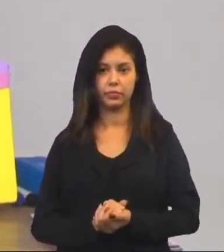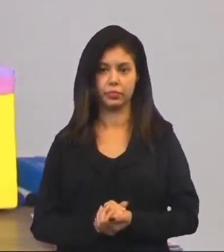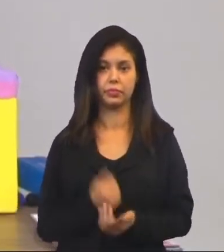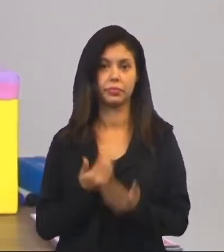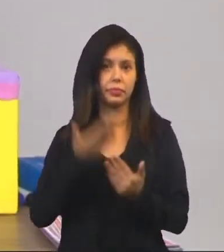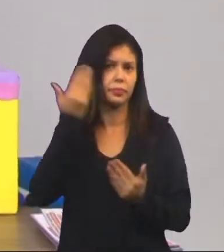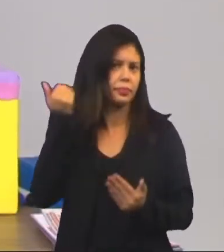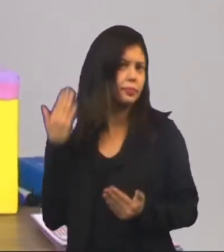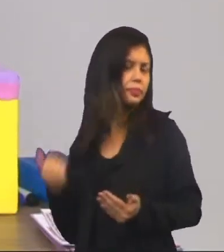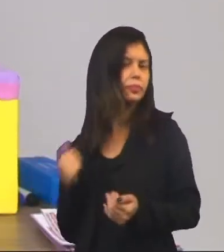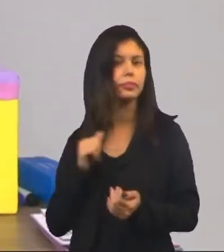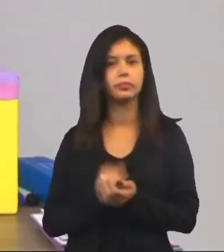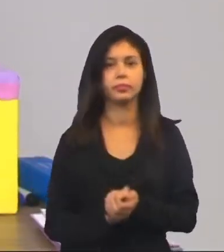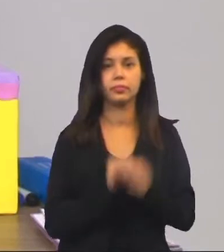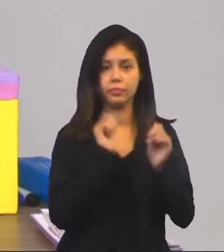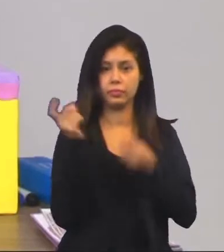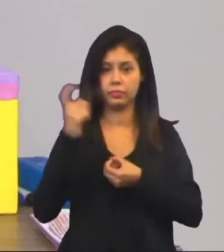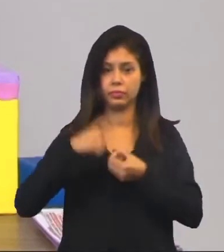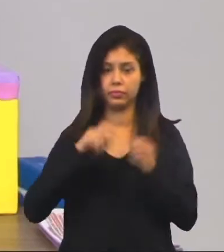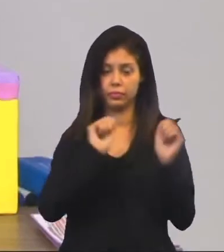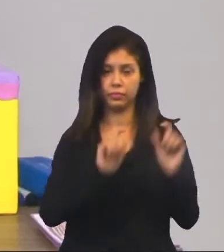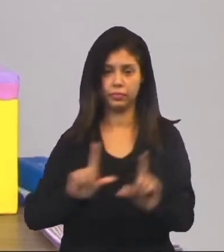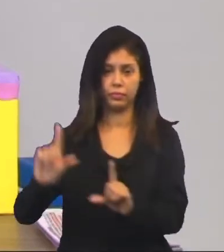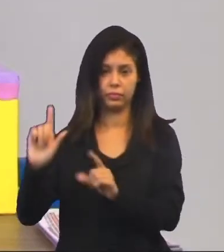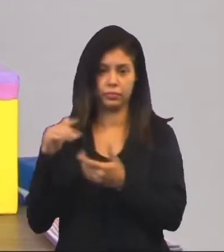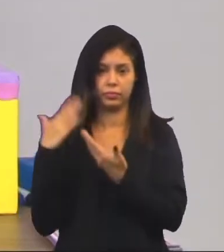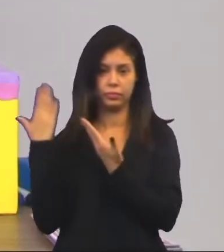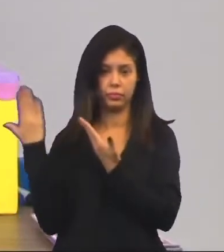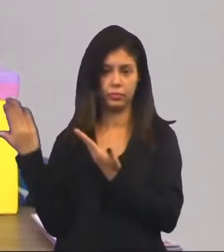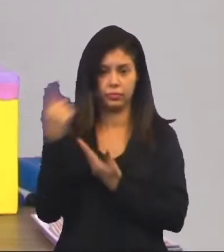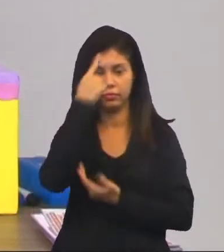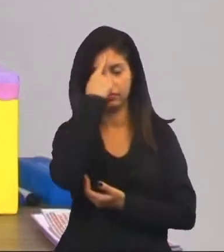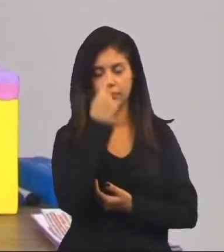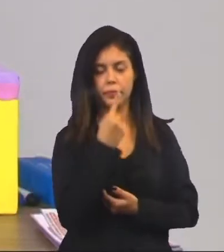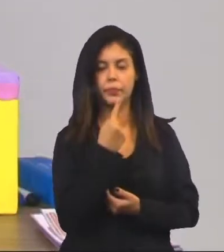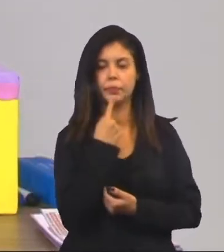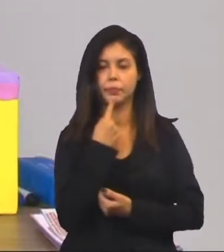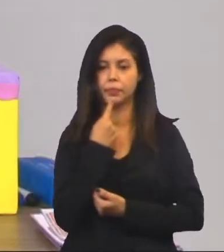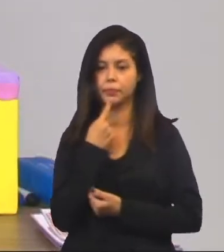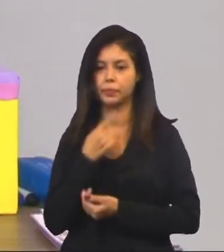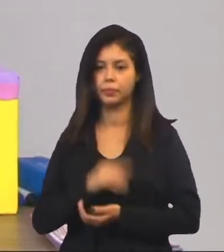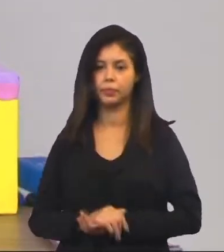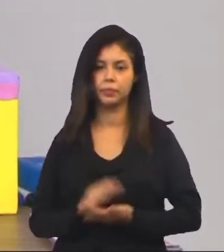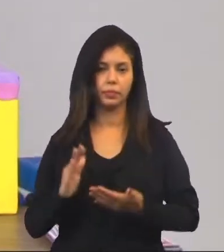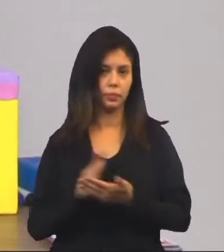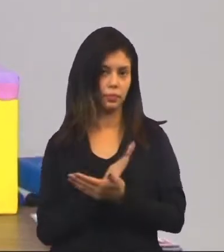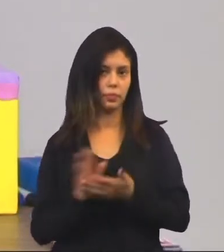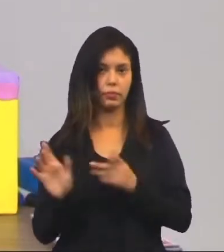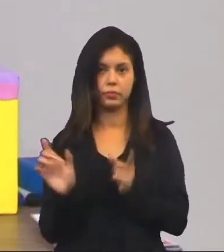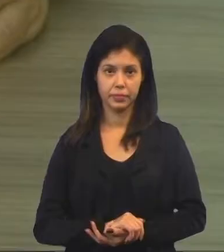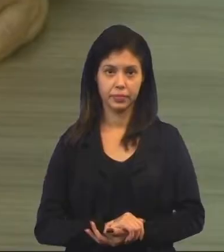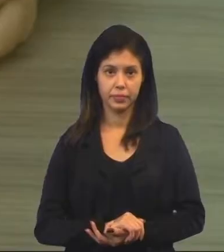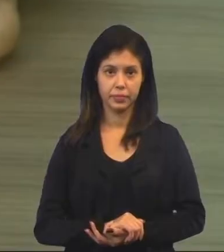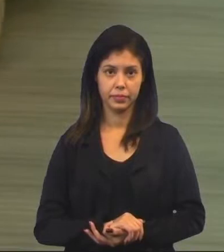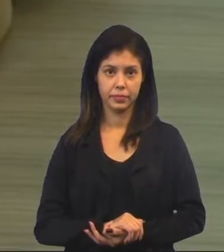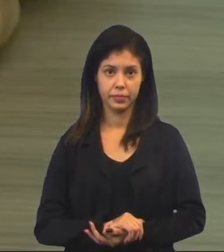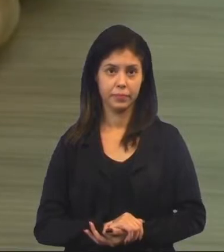Antes de irmos para o cartaz, eu quero mostrar aqui algumas imagens, esta imagem e algumas palavrinhas, tá?